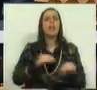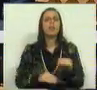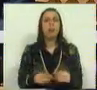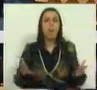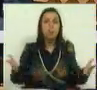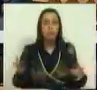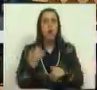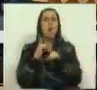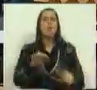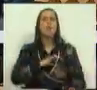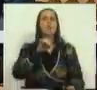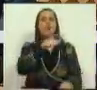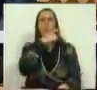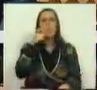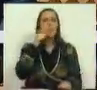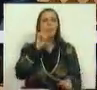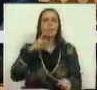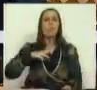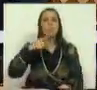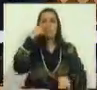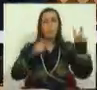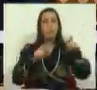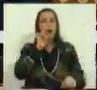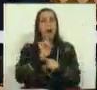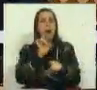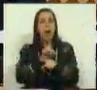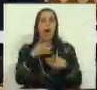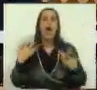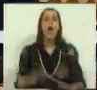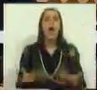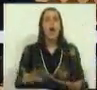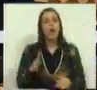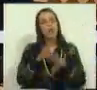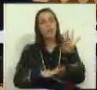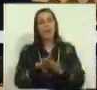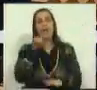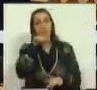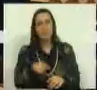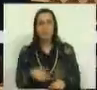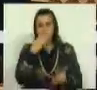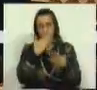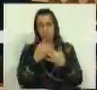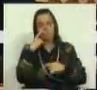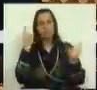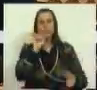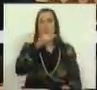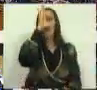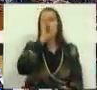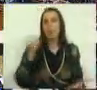Ou seja, porque é que o Sr. não prometeu aos portugueses aquilo que, neste momento, está a fazer à frente do seu governo?